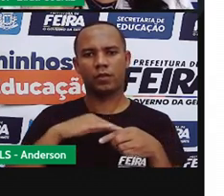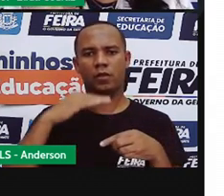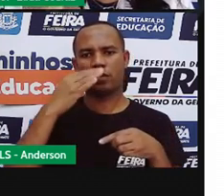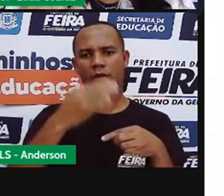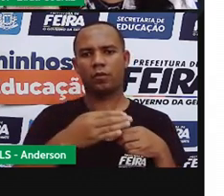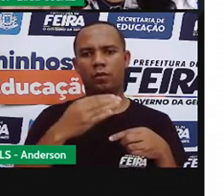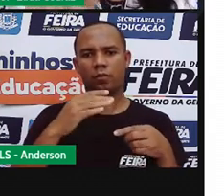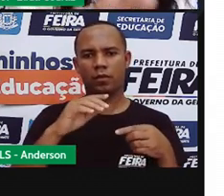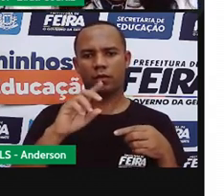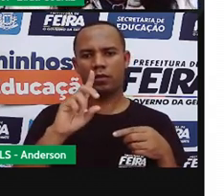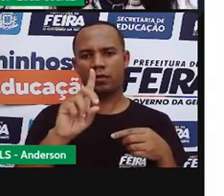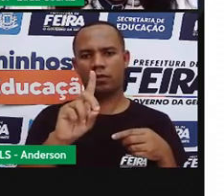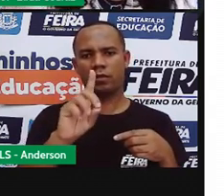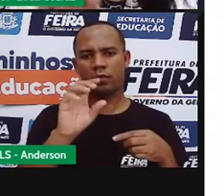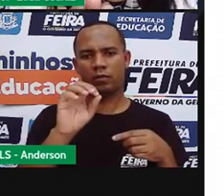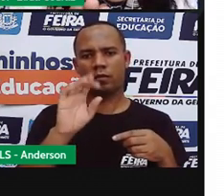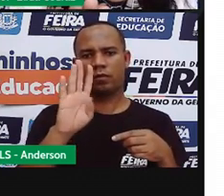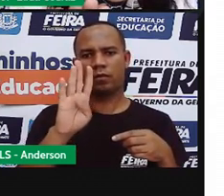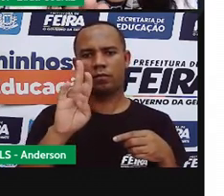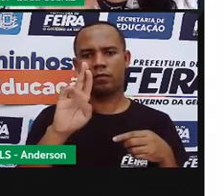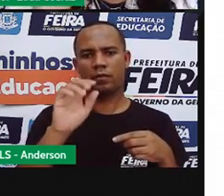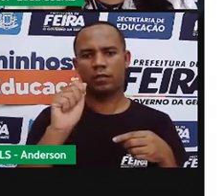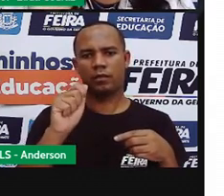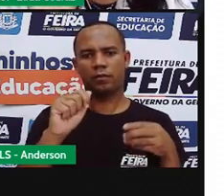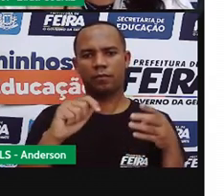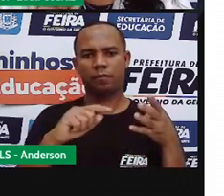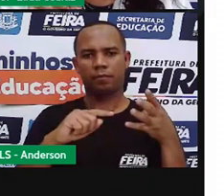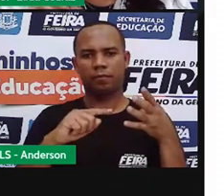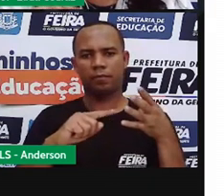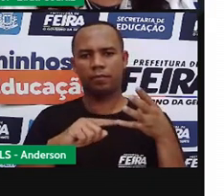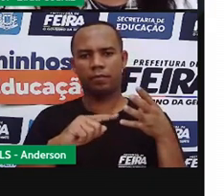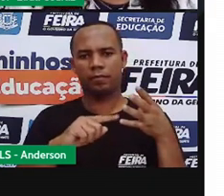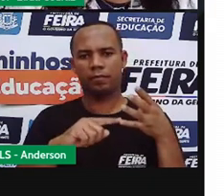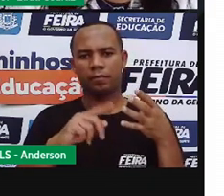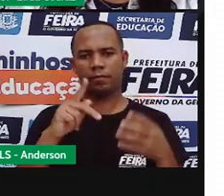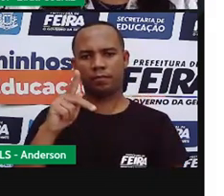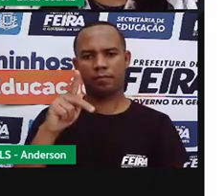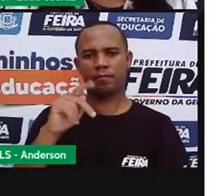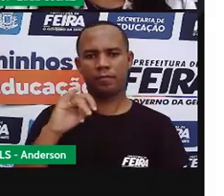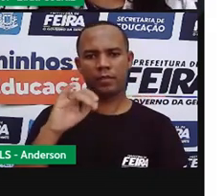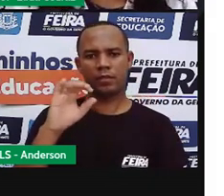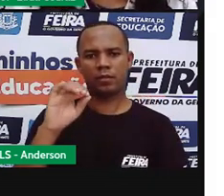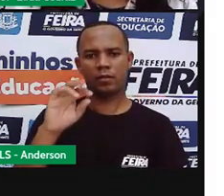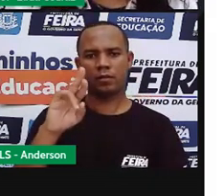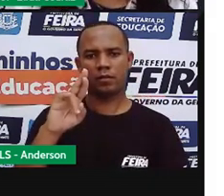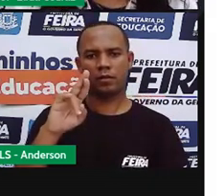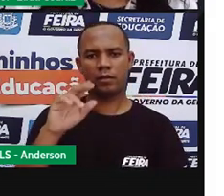da letra R no meio das palavras, em todas elas, foi igual?